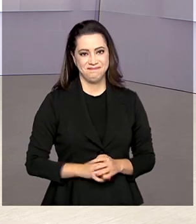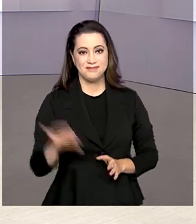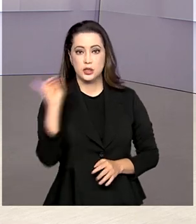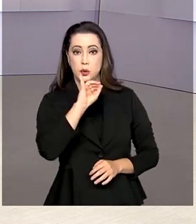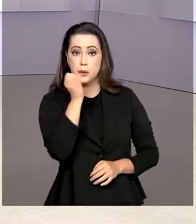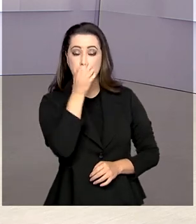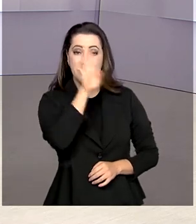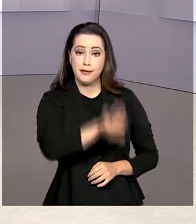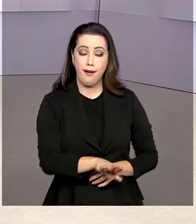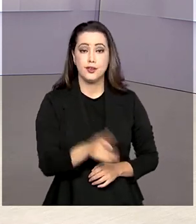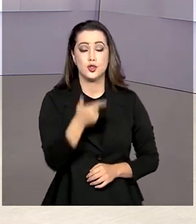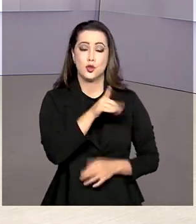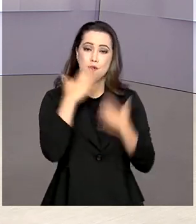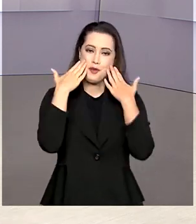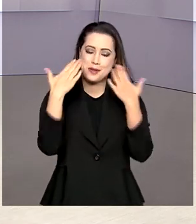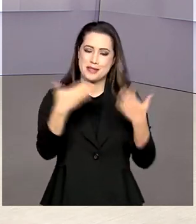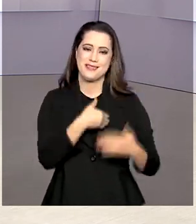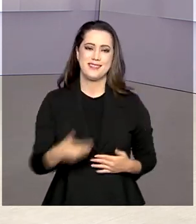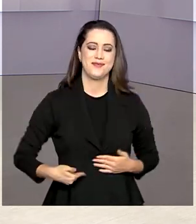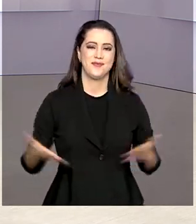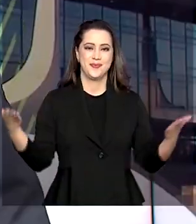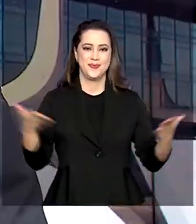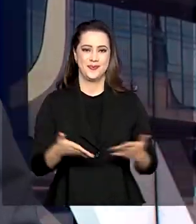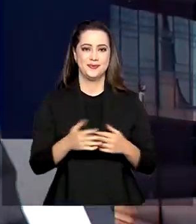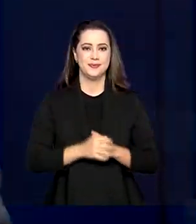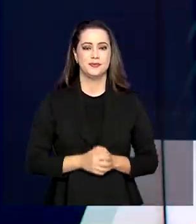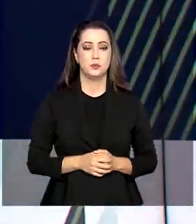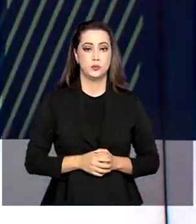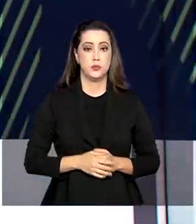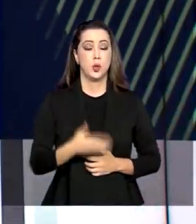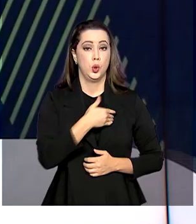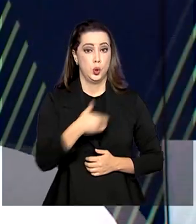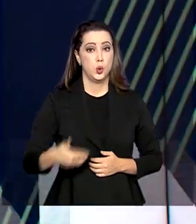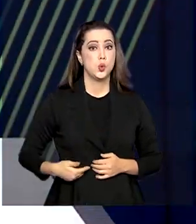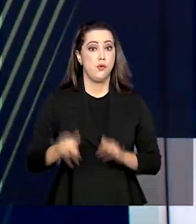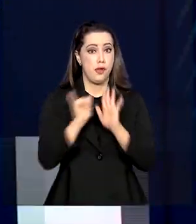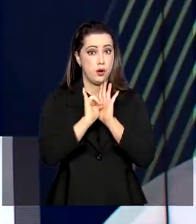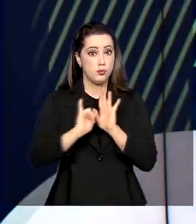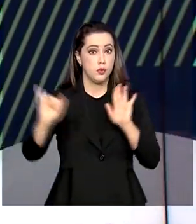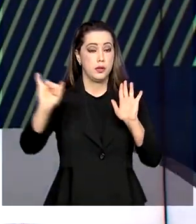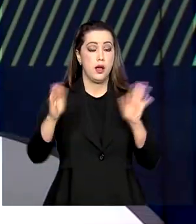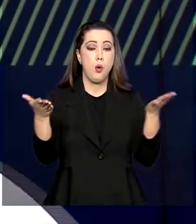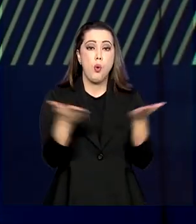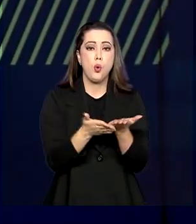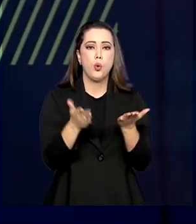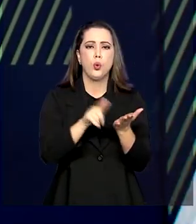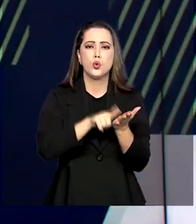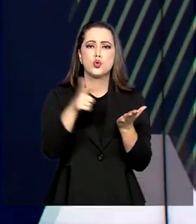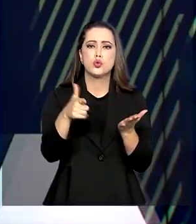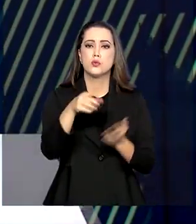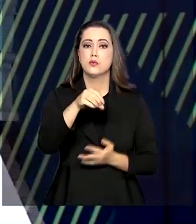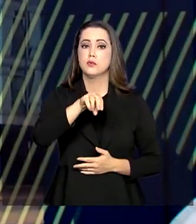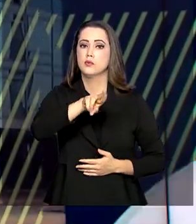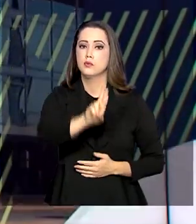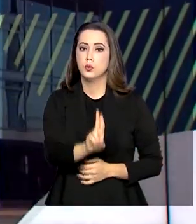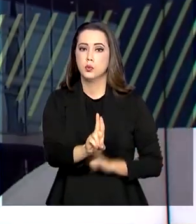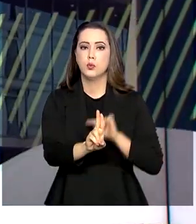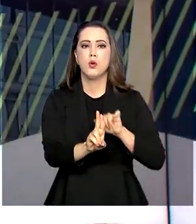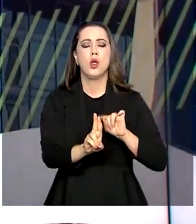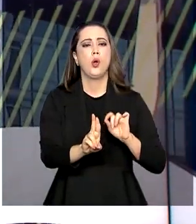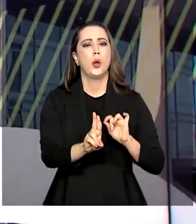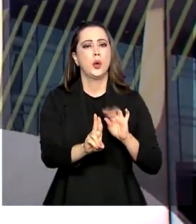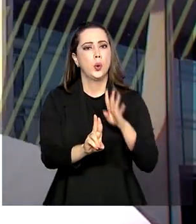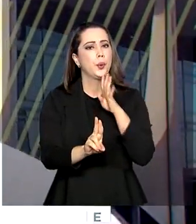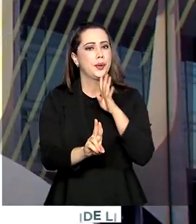Olá, boa tarde. Estamos no ar com o Governo Agora. O Governo vai publicar ainda hoje, em edição extra do Diário Oficial da